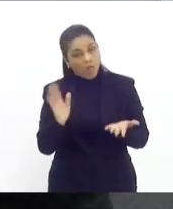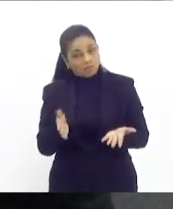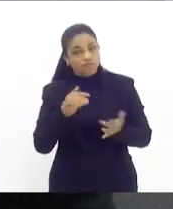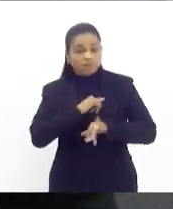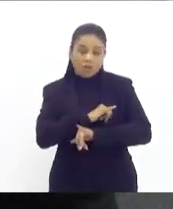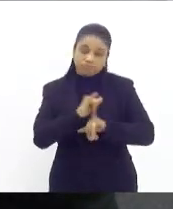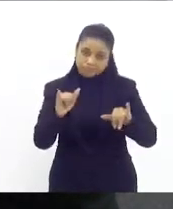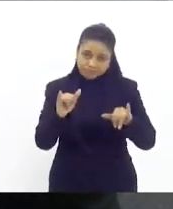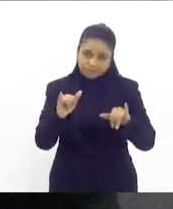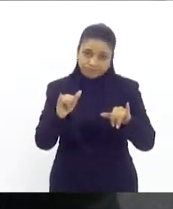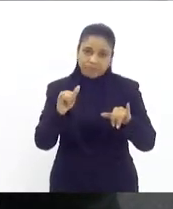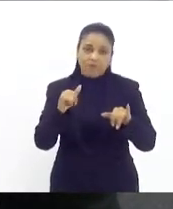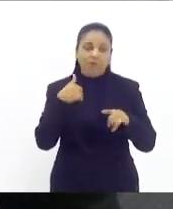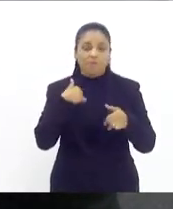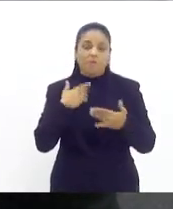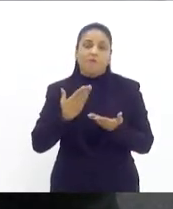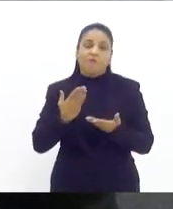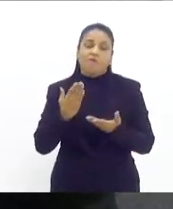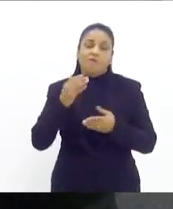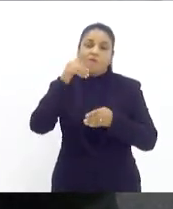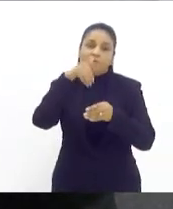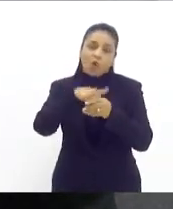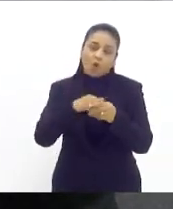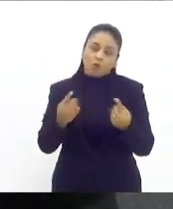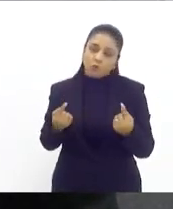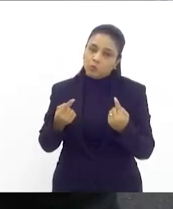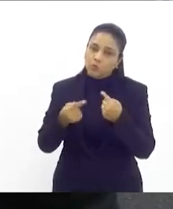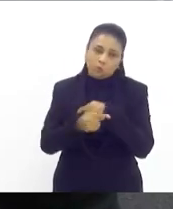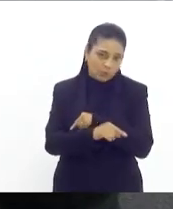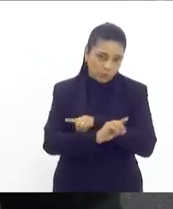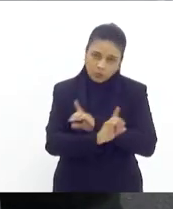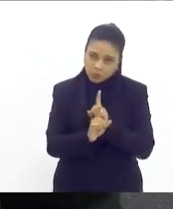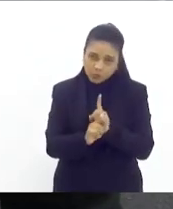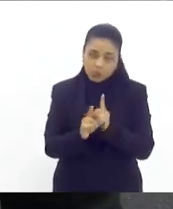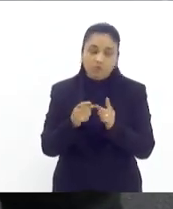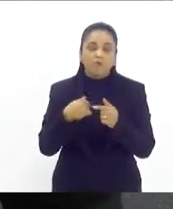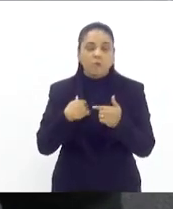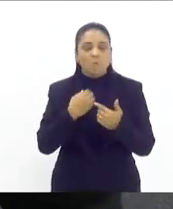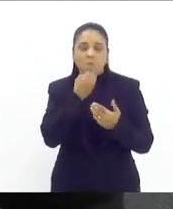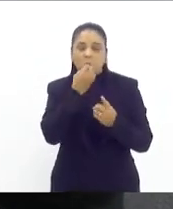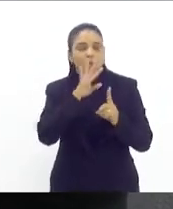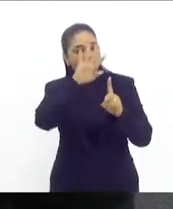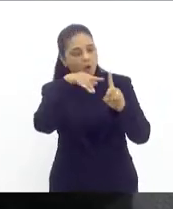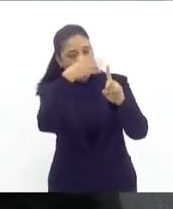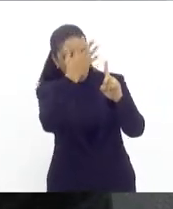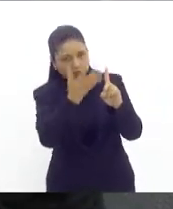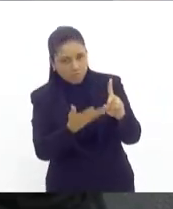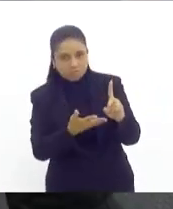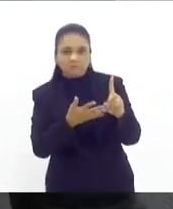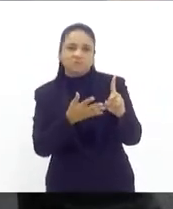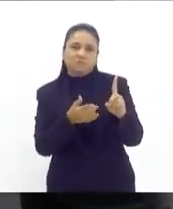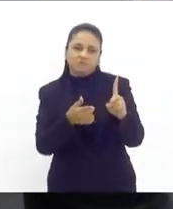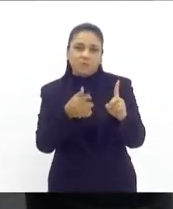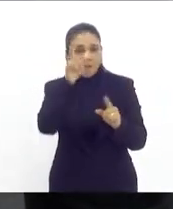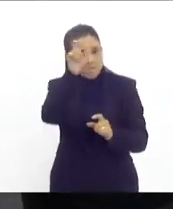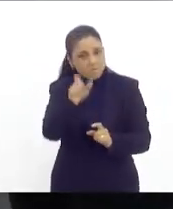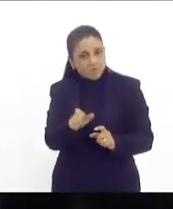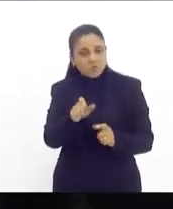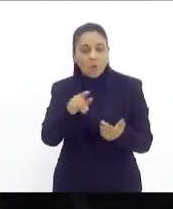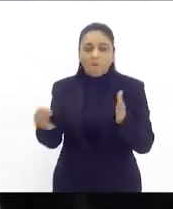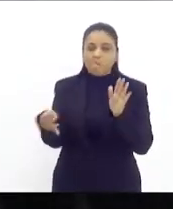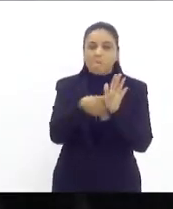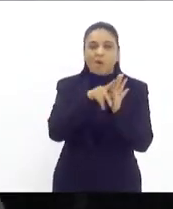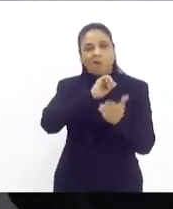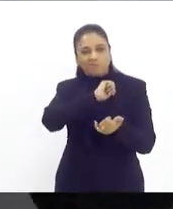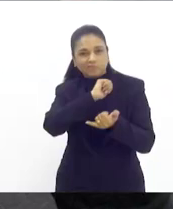já, manifestar meu voto contrário, porque acho que foi uma bela homenagem feita a uma pessoa que é do esporte,